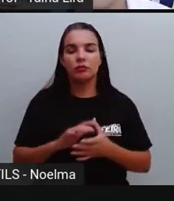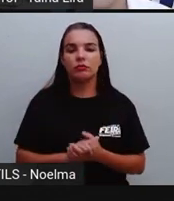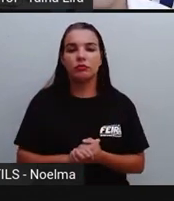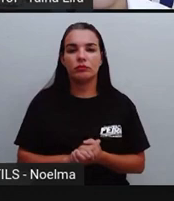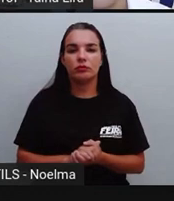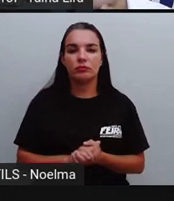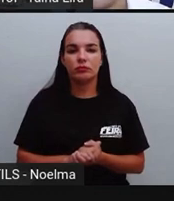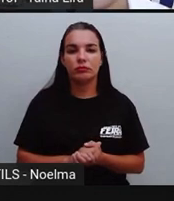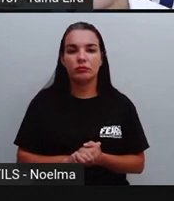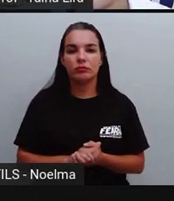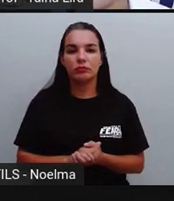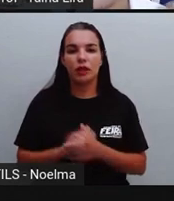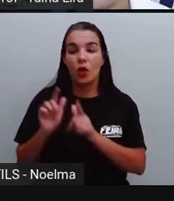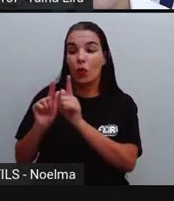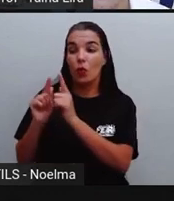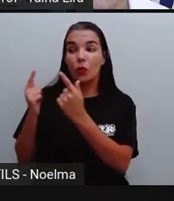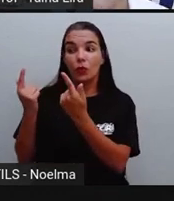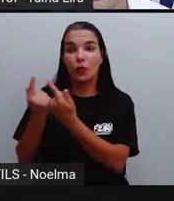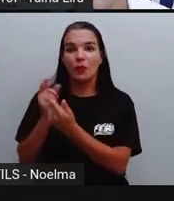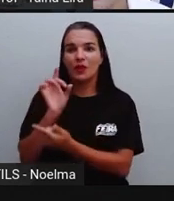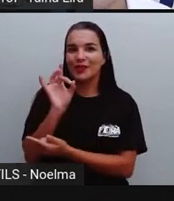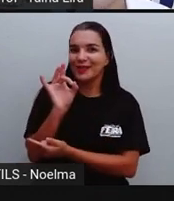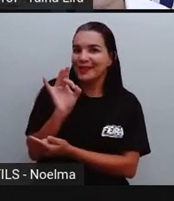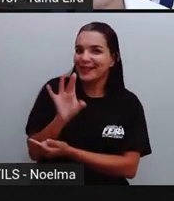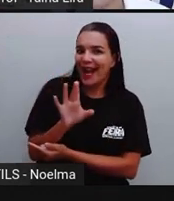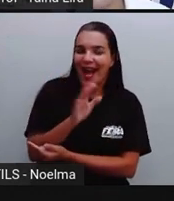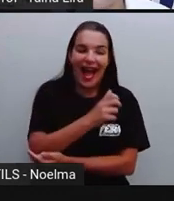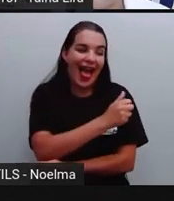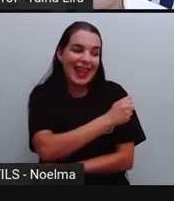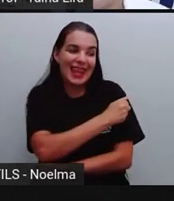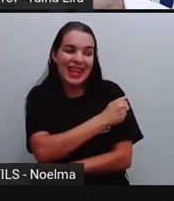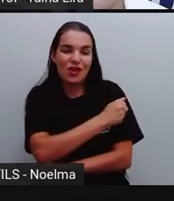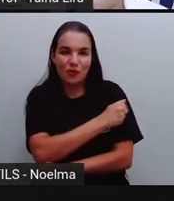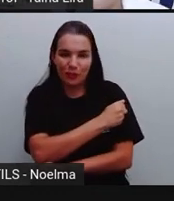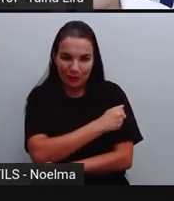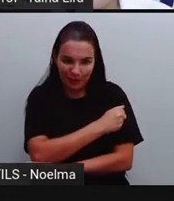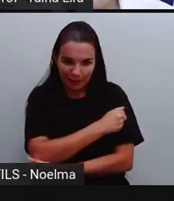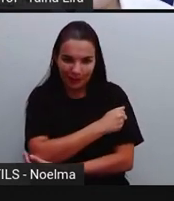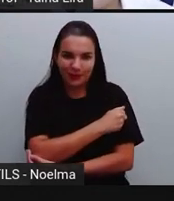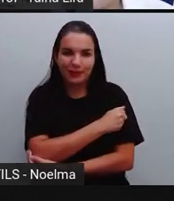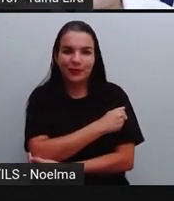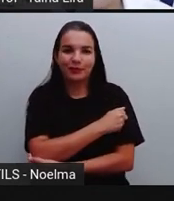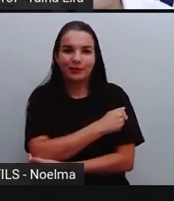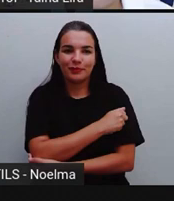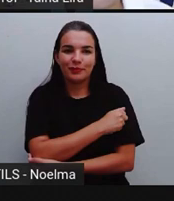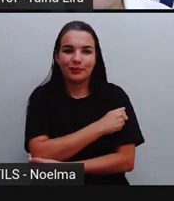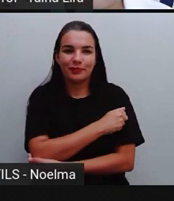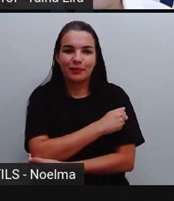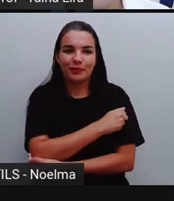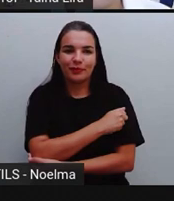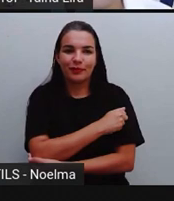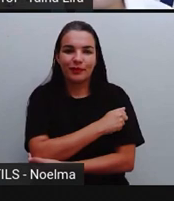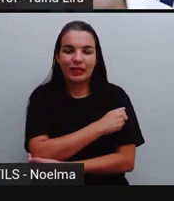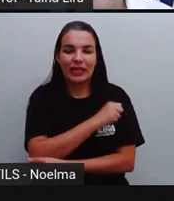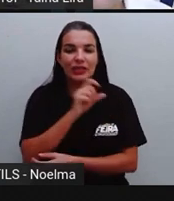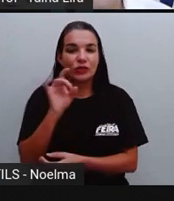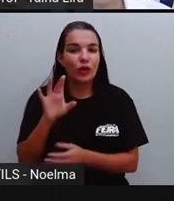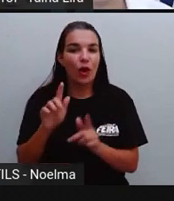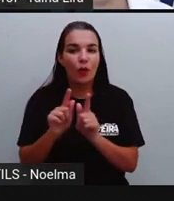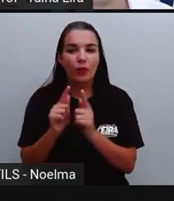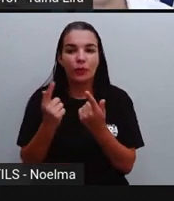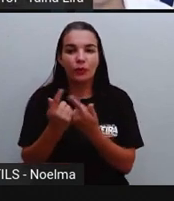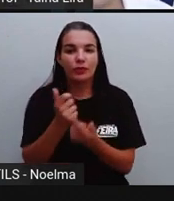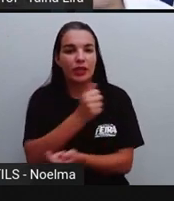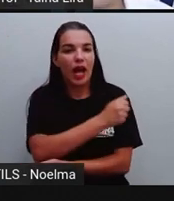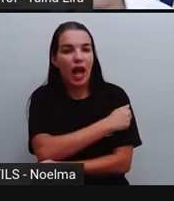grupo de estudantes, Já fala estudantil. Então, aqui é uma representação dos estudantes